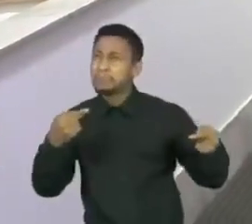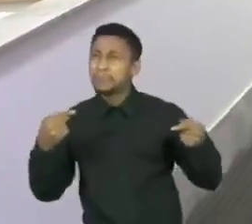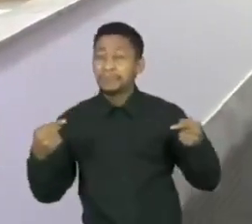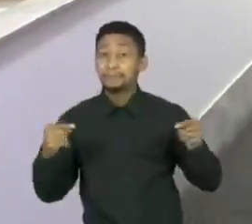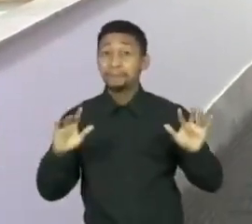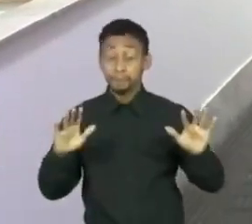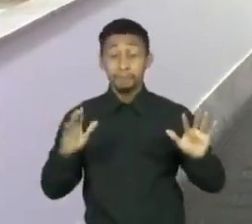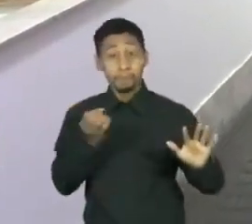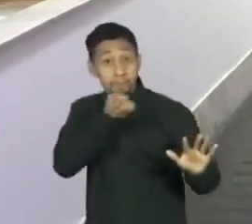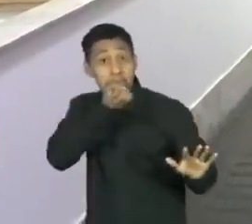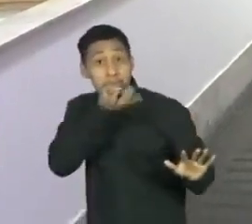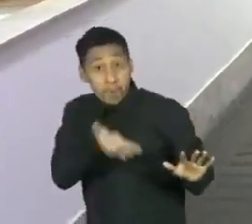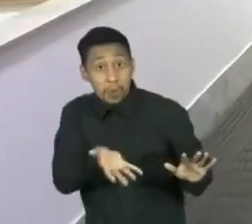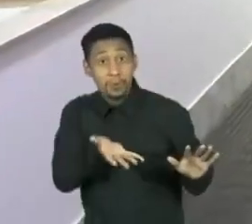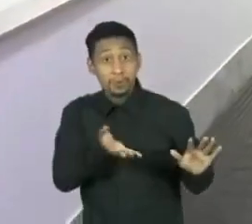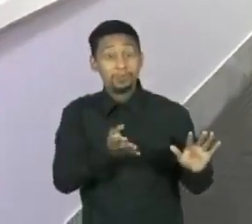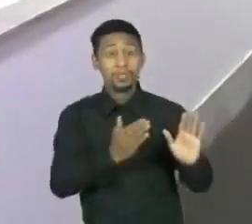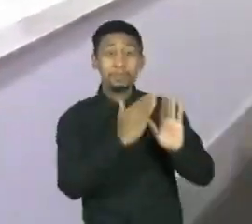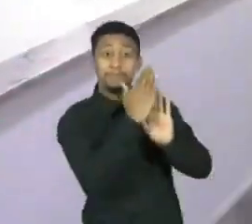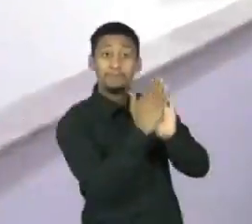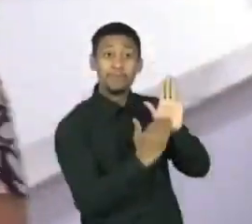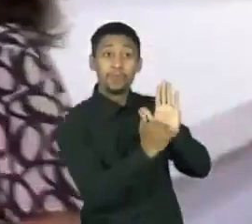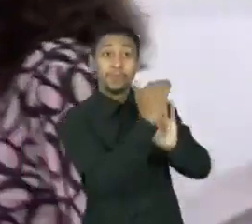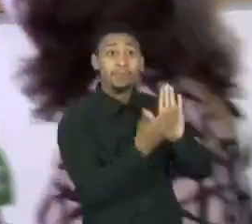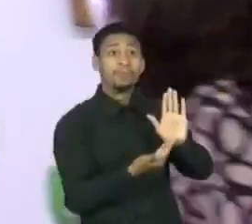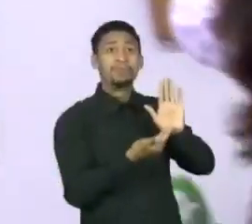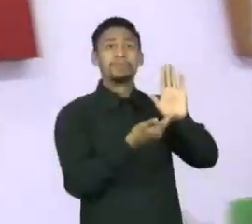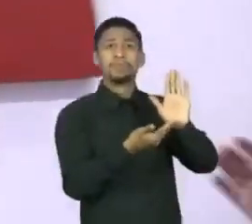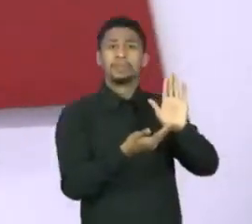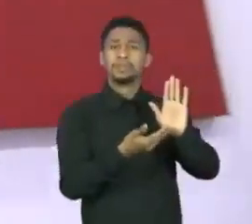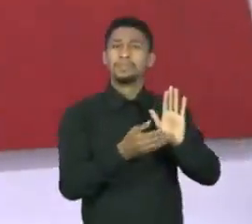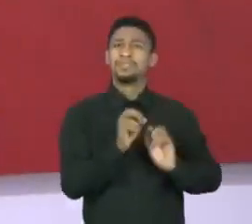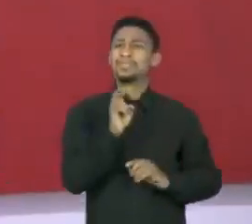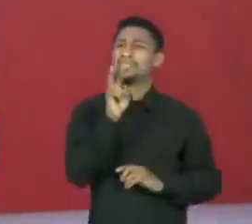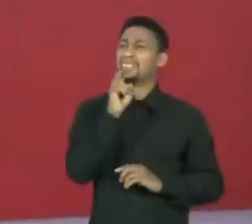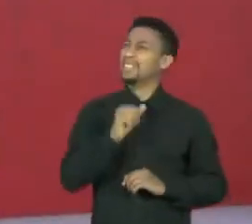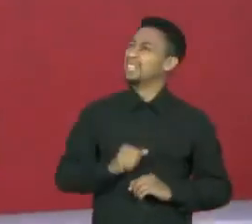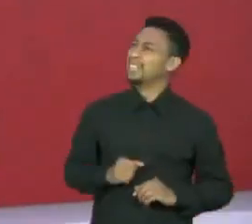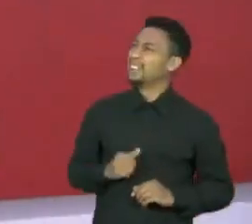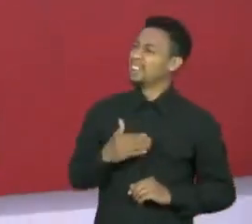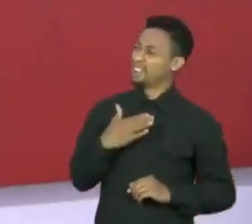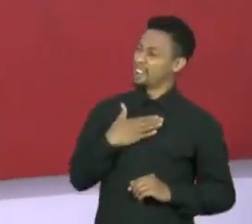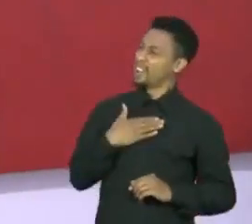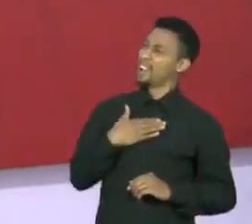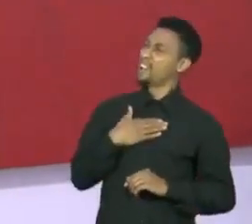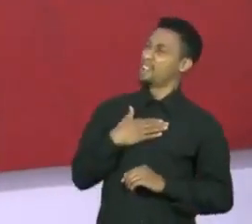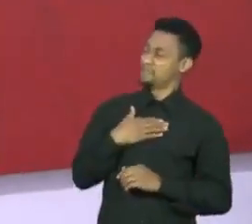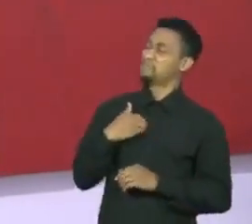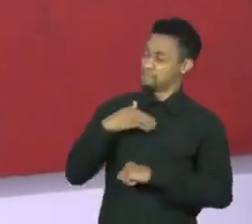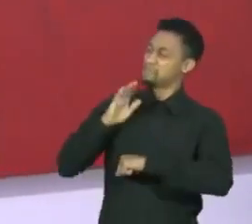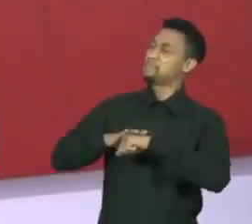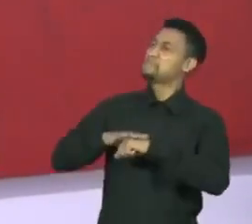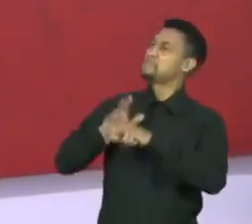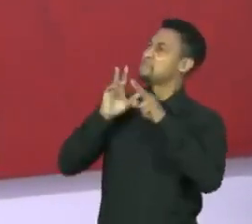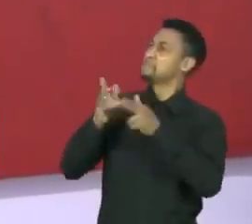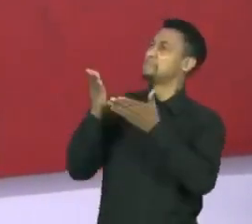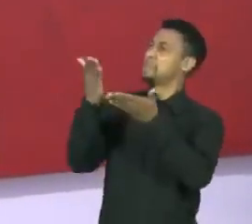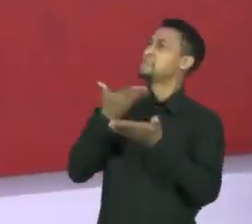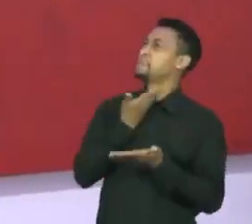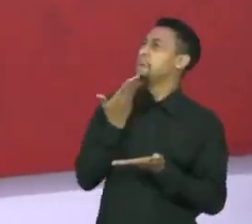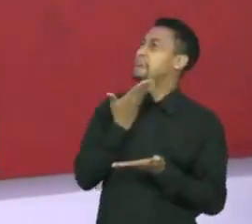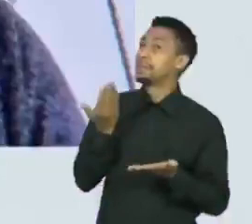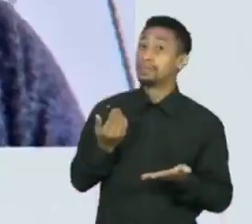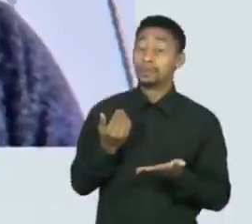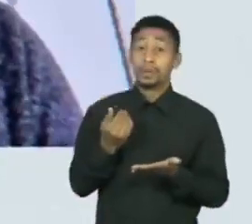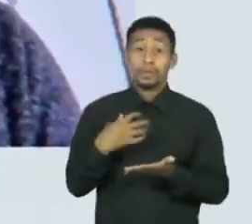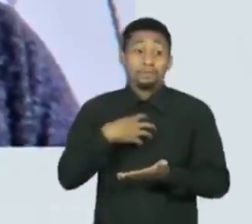instalação ou uma pintura, por exemplo, e pensa Ah, até eu faria isso? É aí que a arte nos